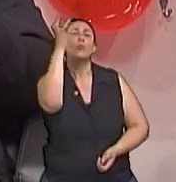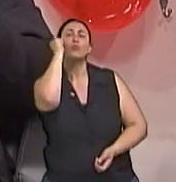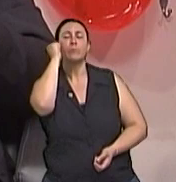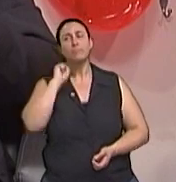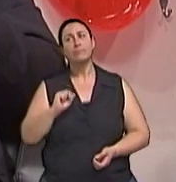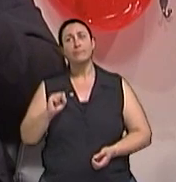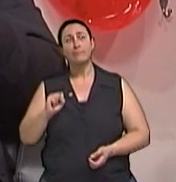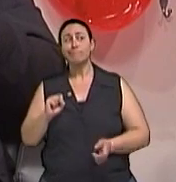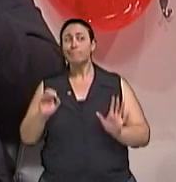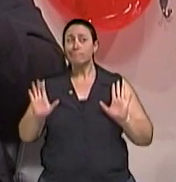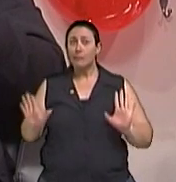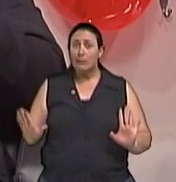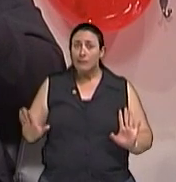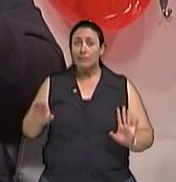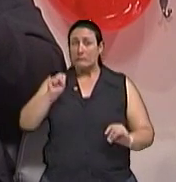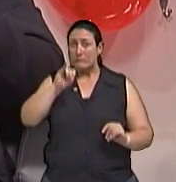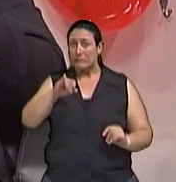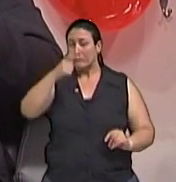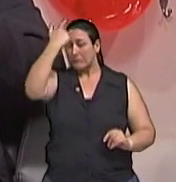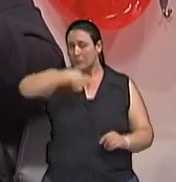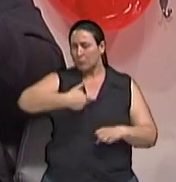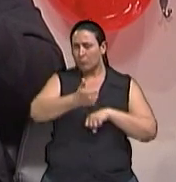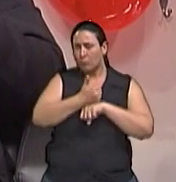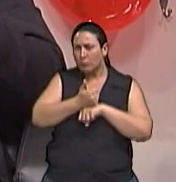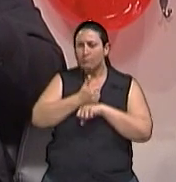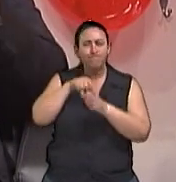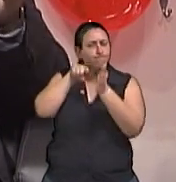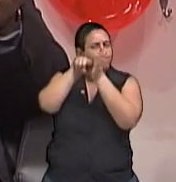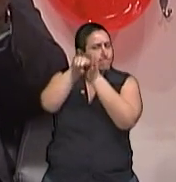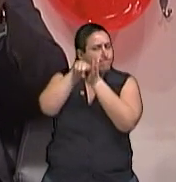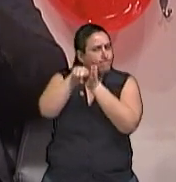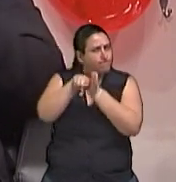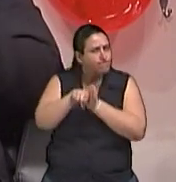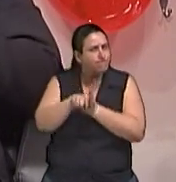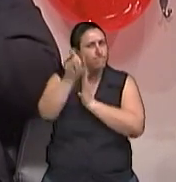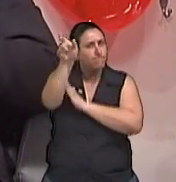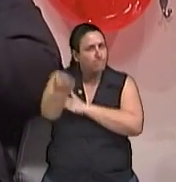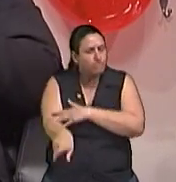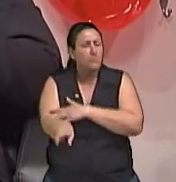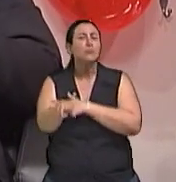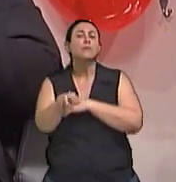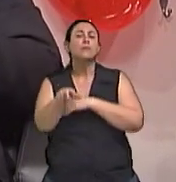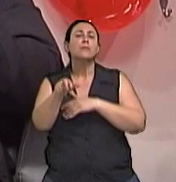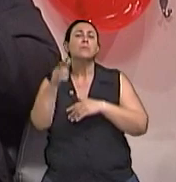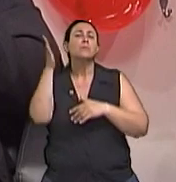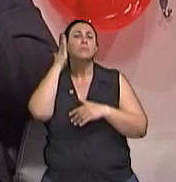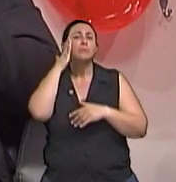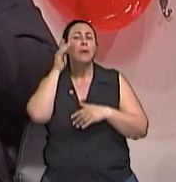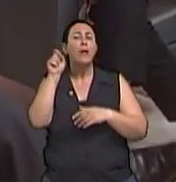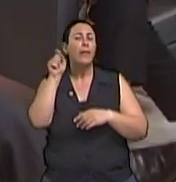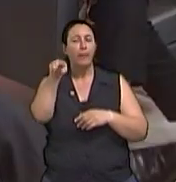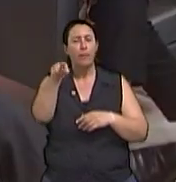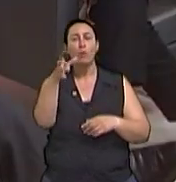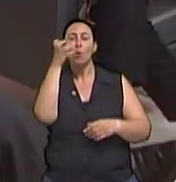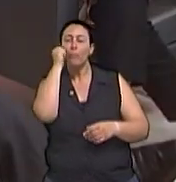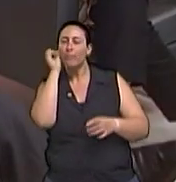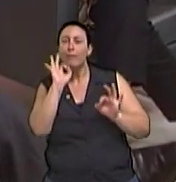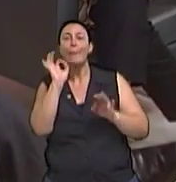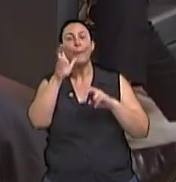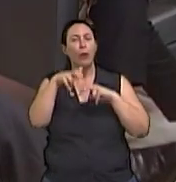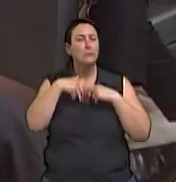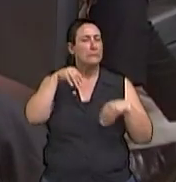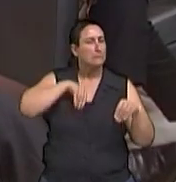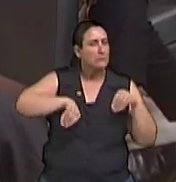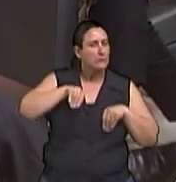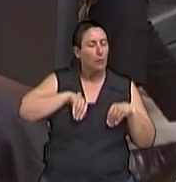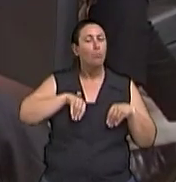Se o profissional não tem a oportunidade de fazer um diagnóstico, por exemplo, que aquela insônia está associada a uma depressão, ele vai dar